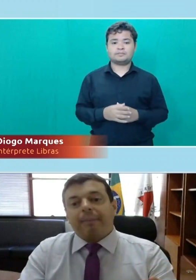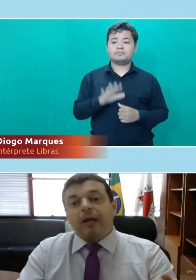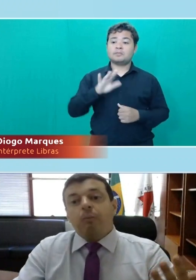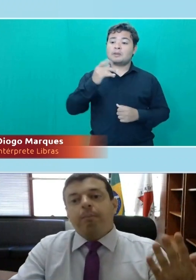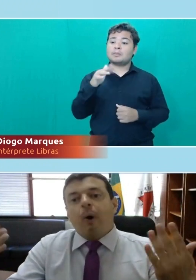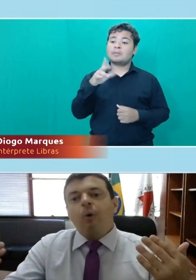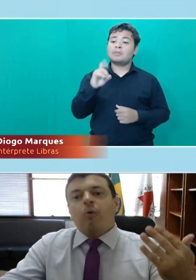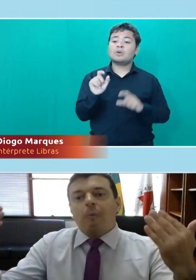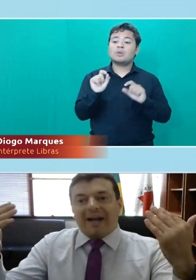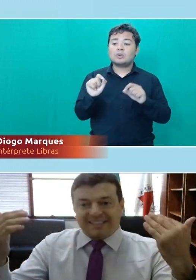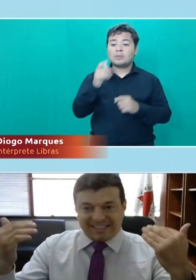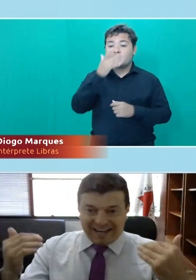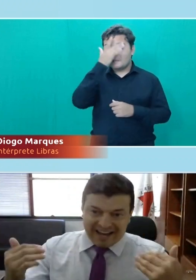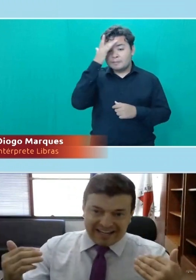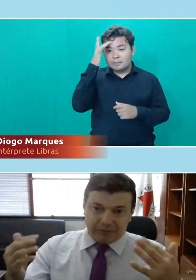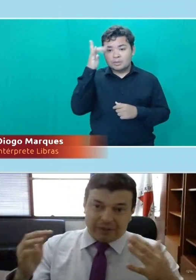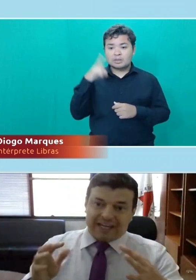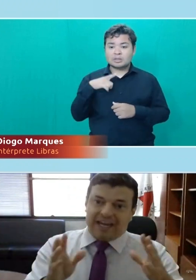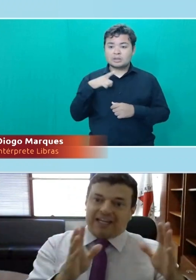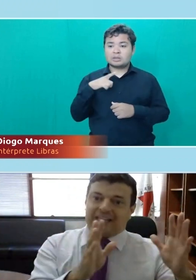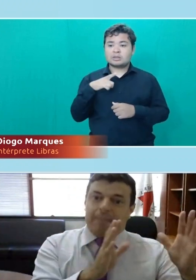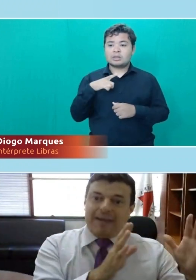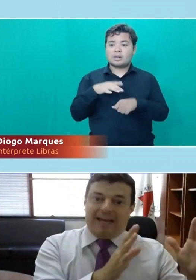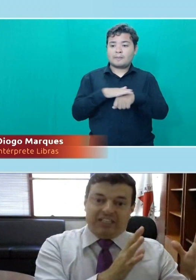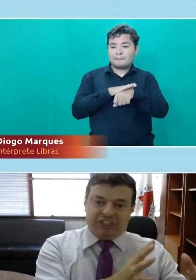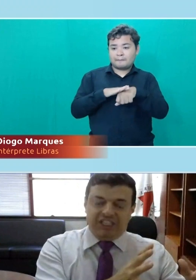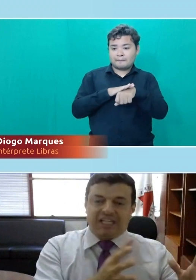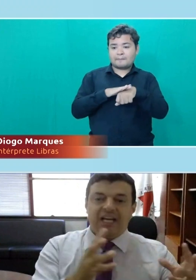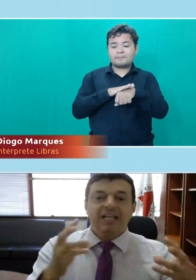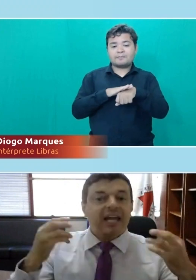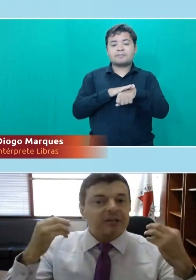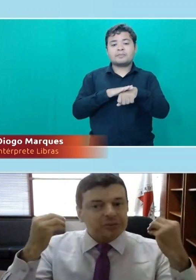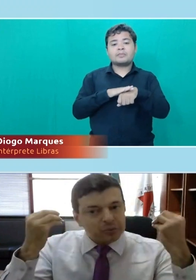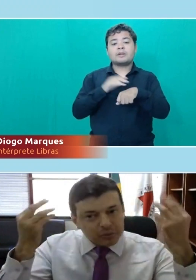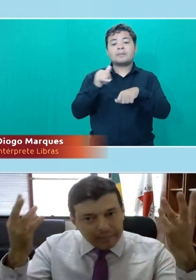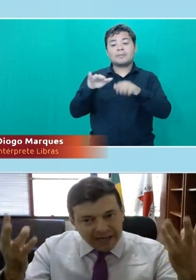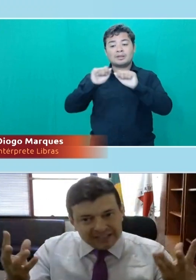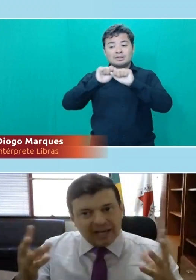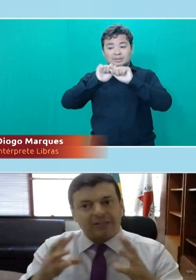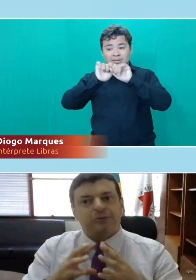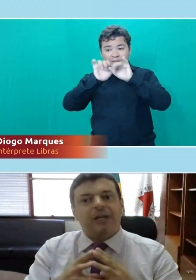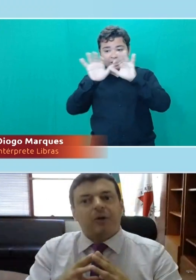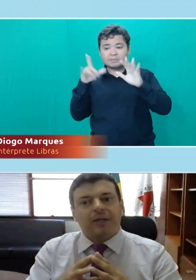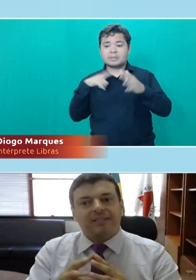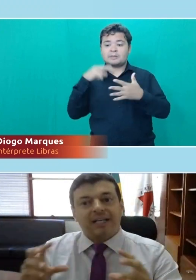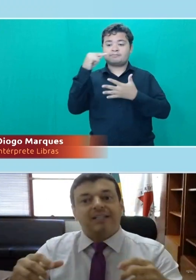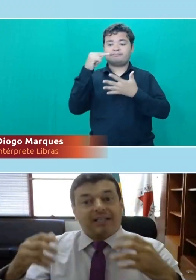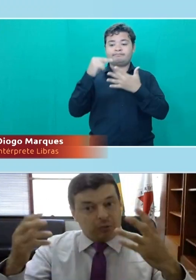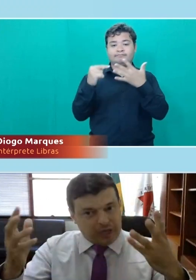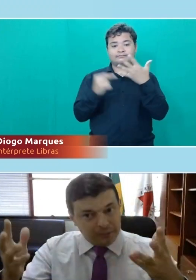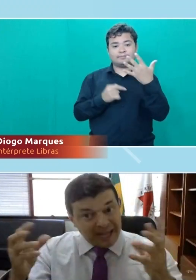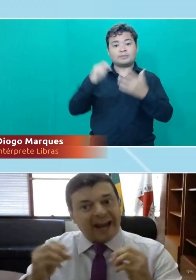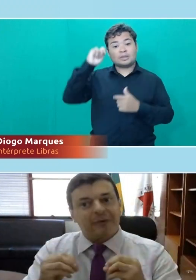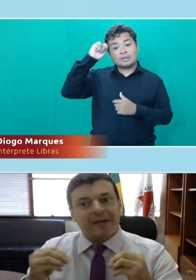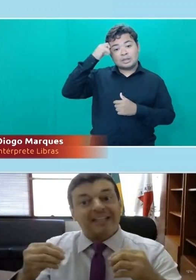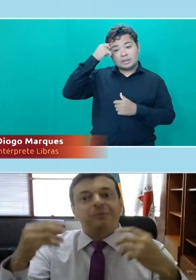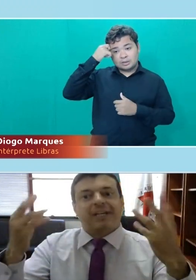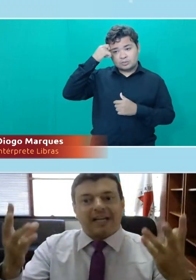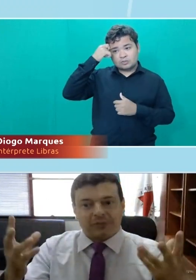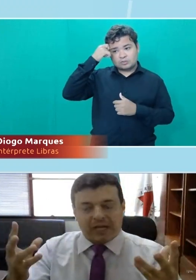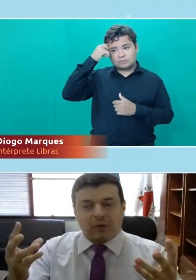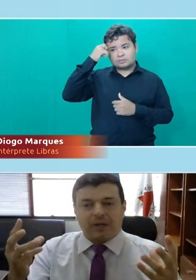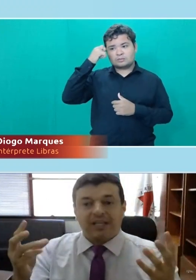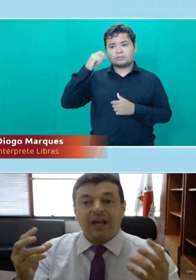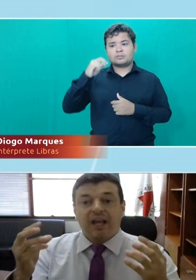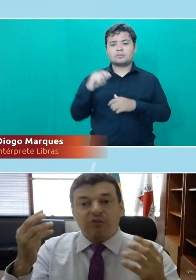embora tenha a pele um pouco mais clara do que aquela que tem a pele retinta, tem os demais traços negróides, que é o termo técnico. O